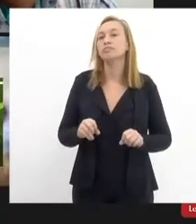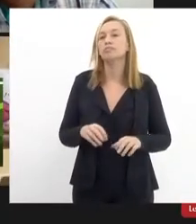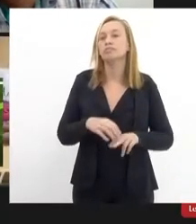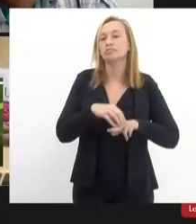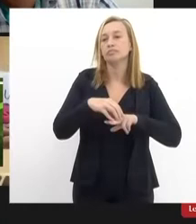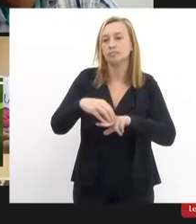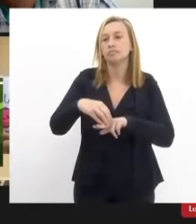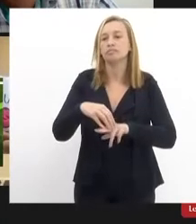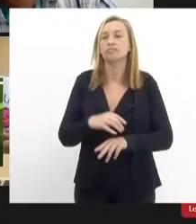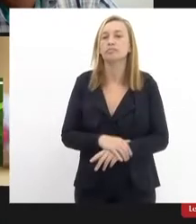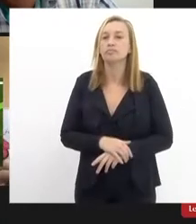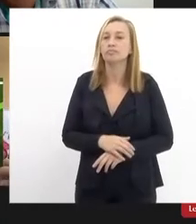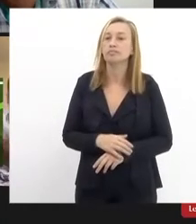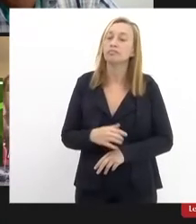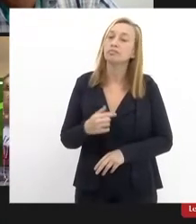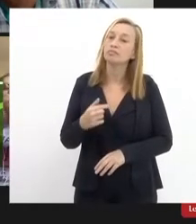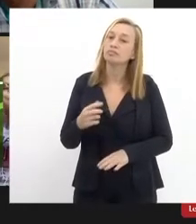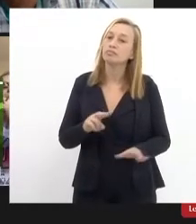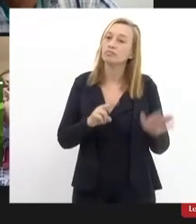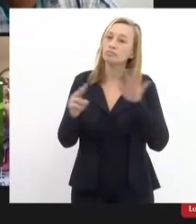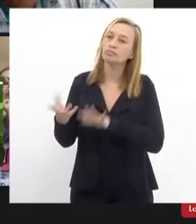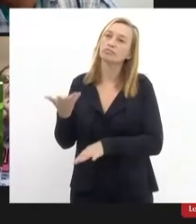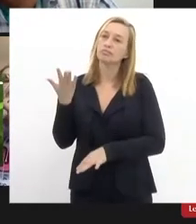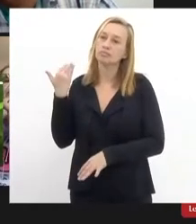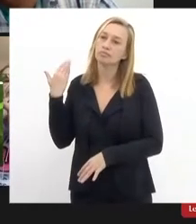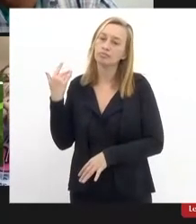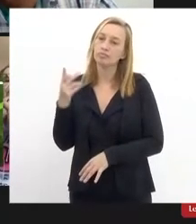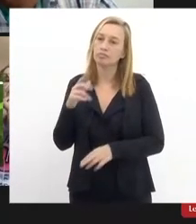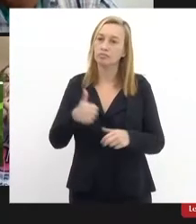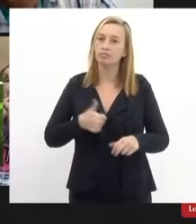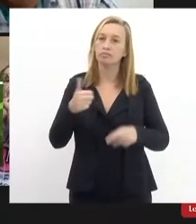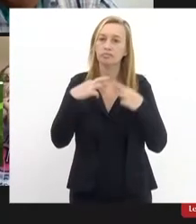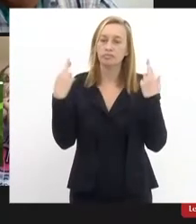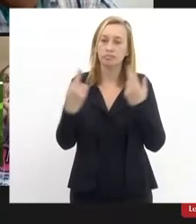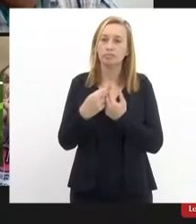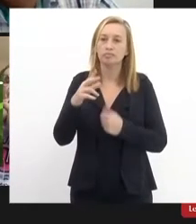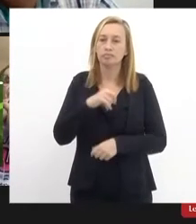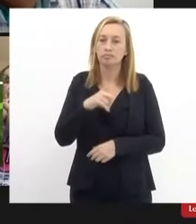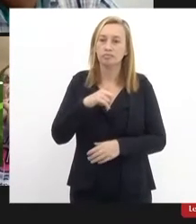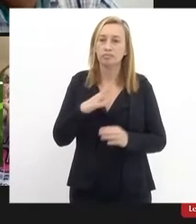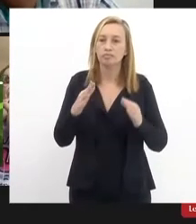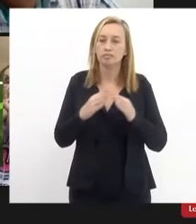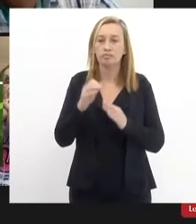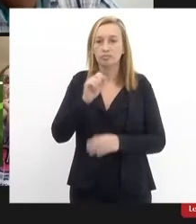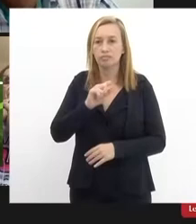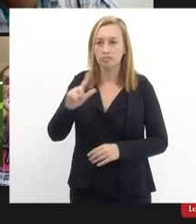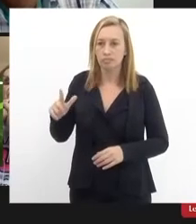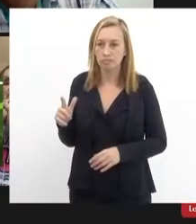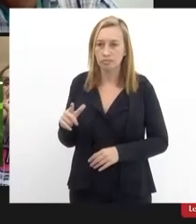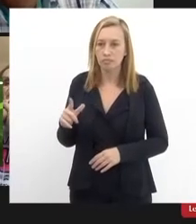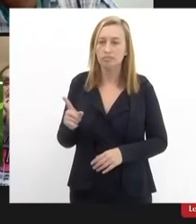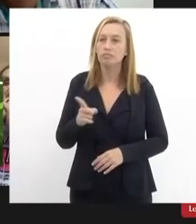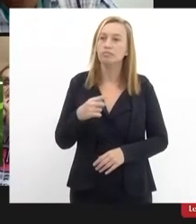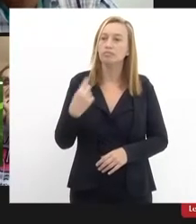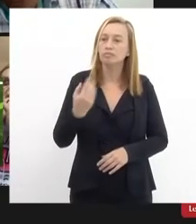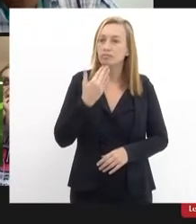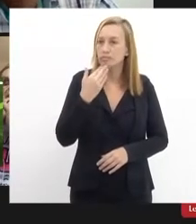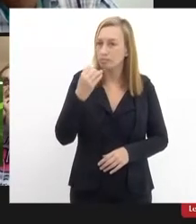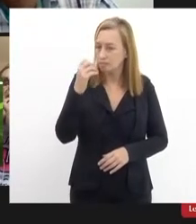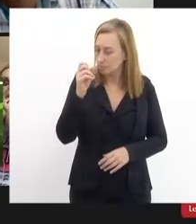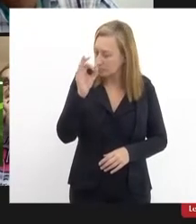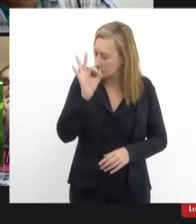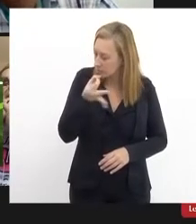Bode eu na semana passada foi a primeira reunião que tivemos na Casa Civil e o nosso apelo foi